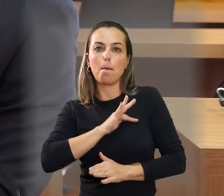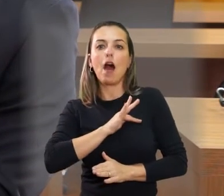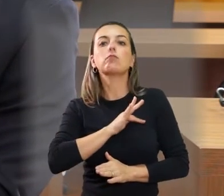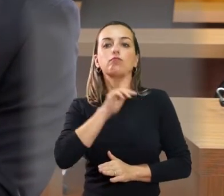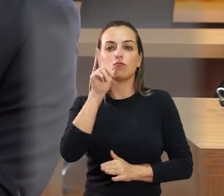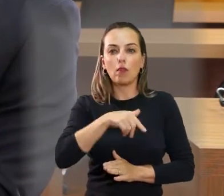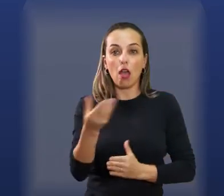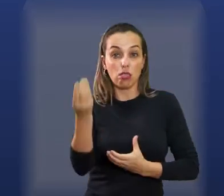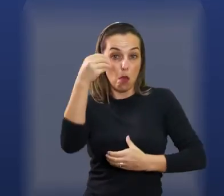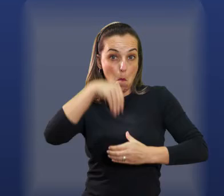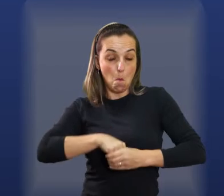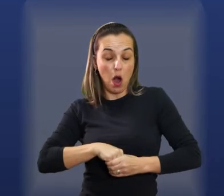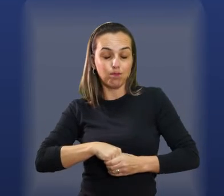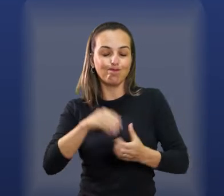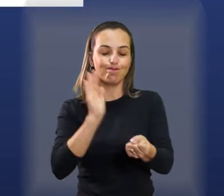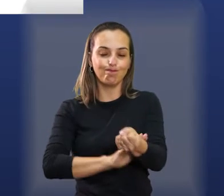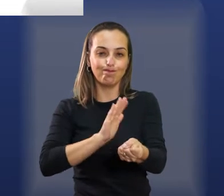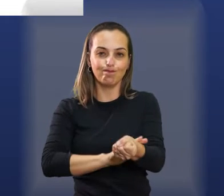está no sangue.